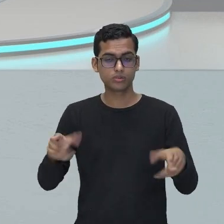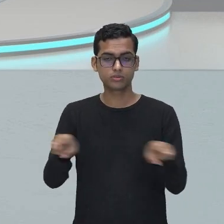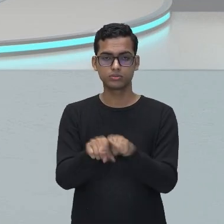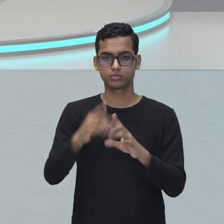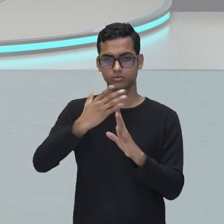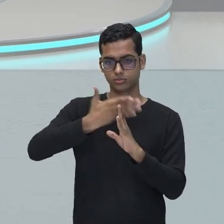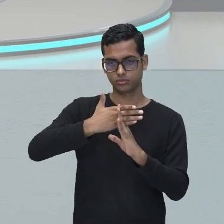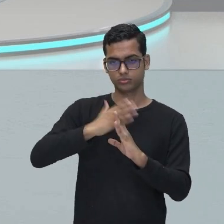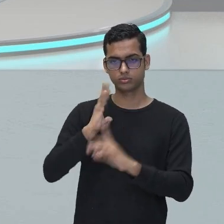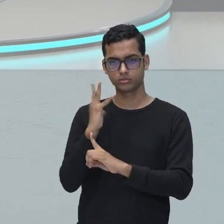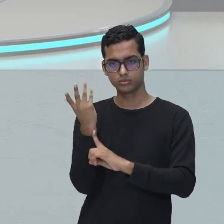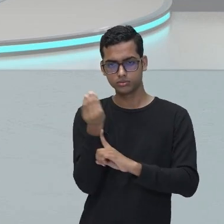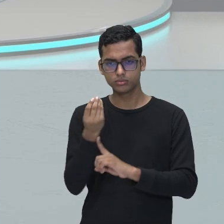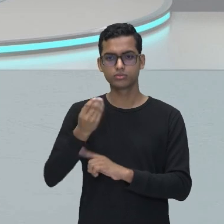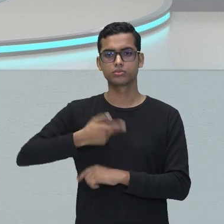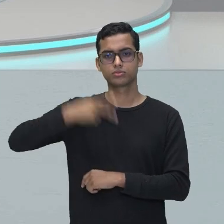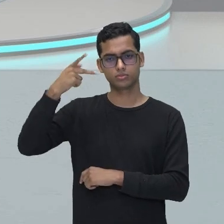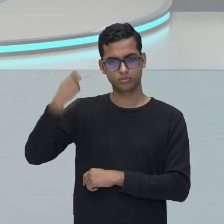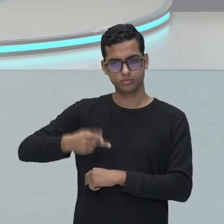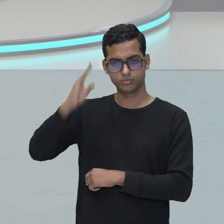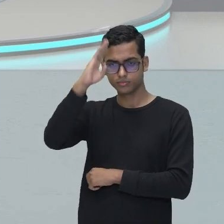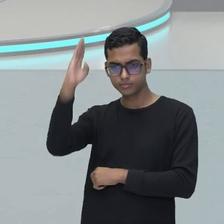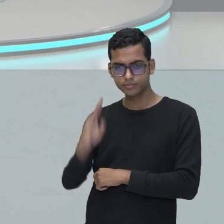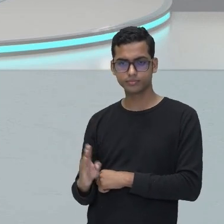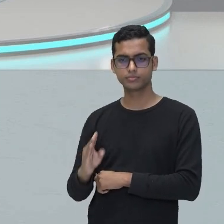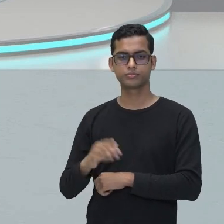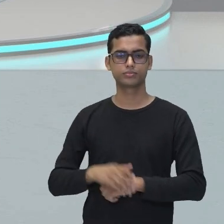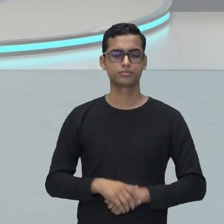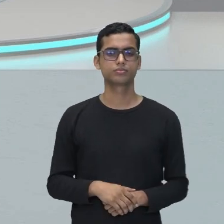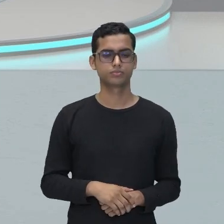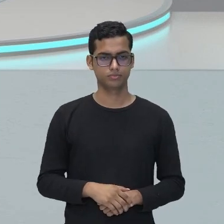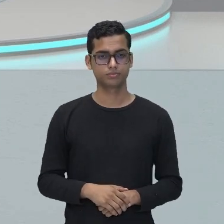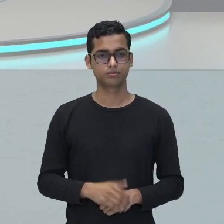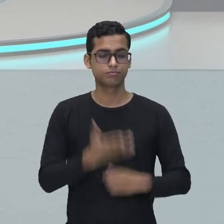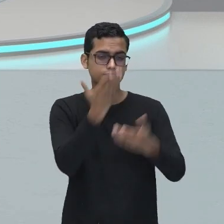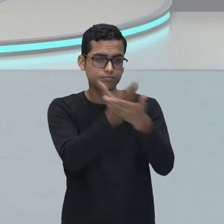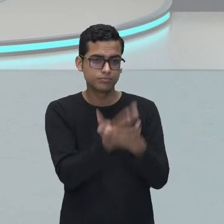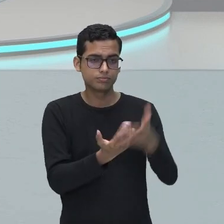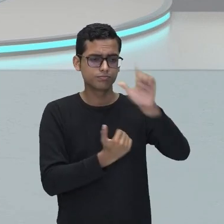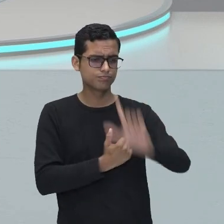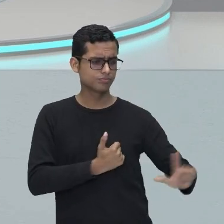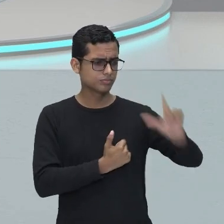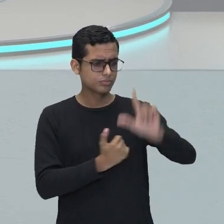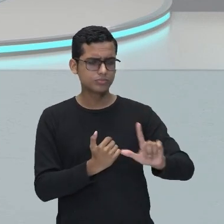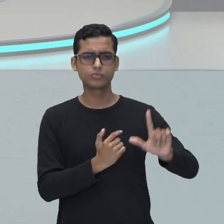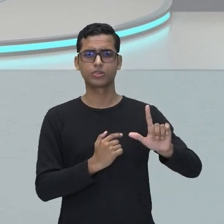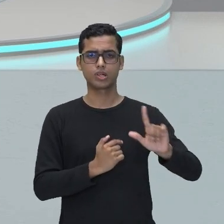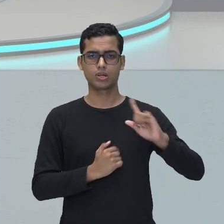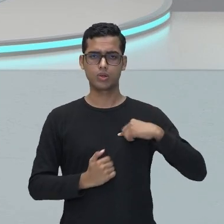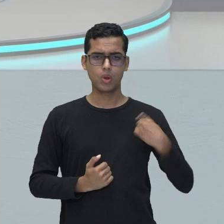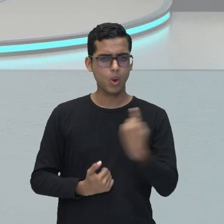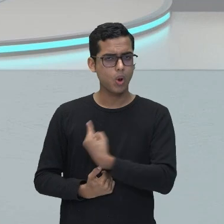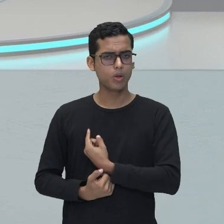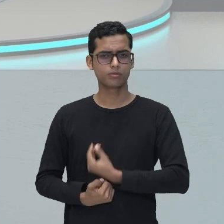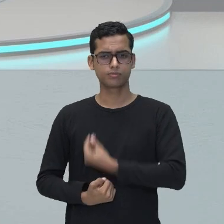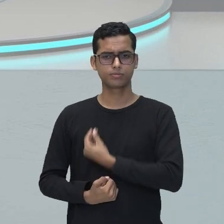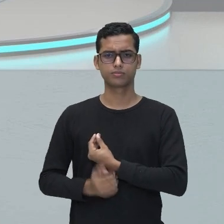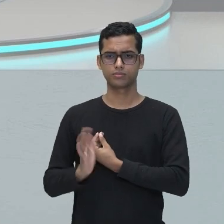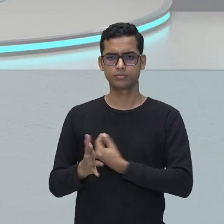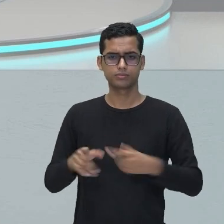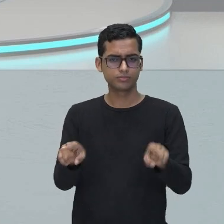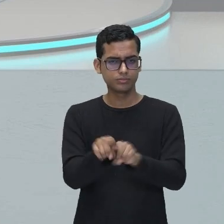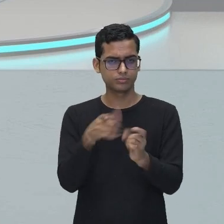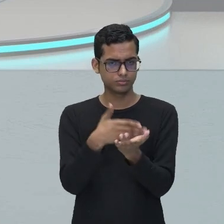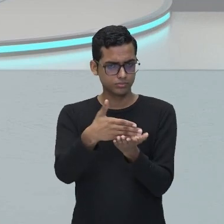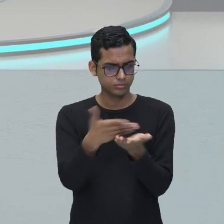Brasil, no nosso país. Que bom poder estudar a literatura do lugar onde nós vivemos, não é? Então, vamos começar.